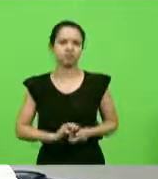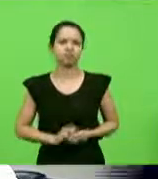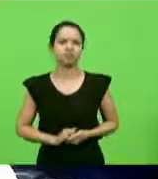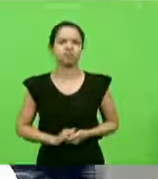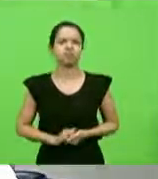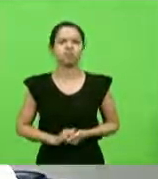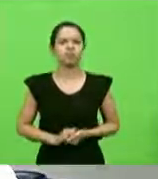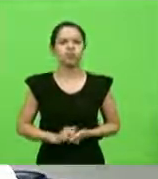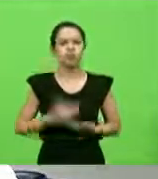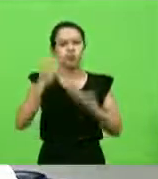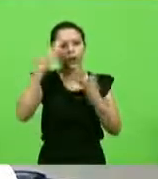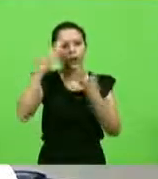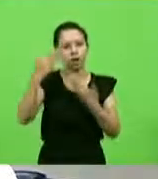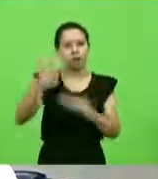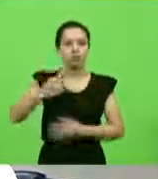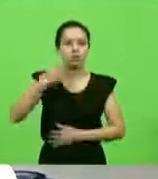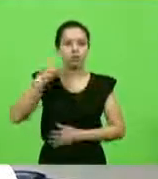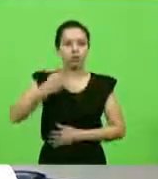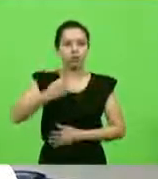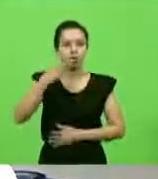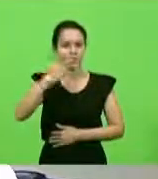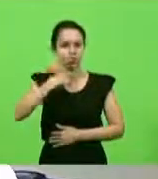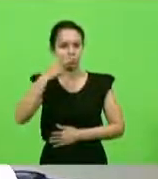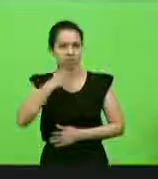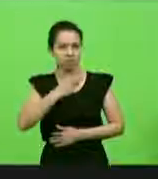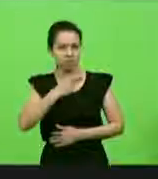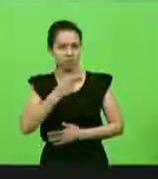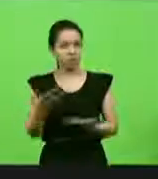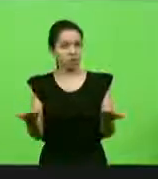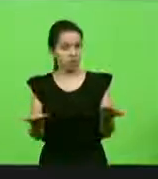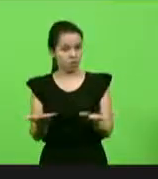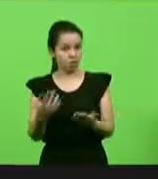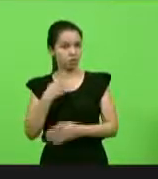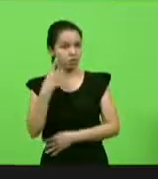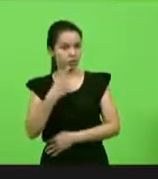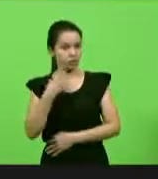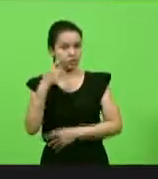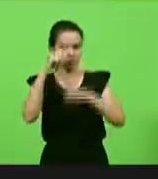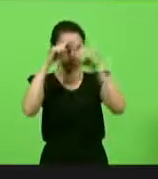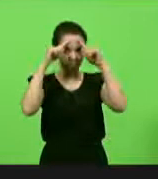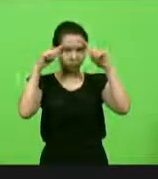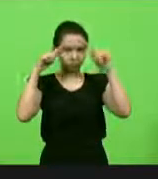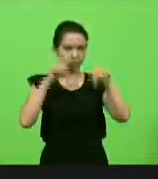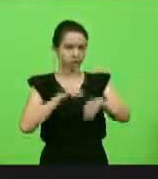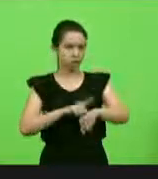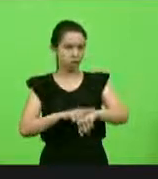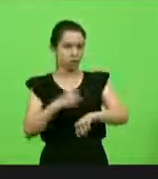Kennedy. Partido dos Trabalhadores, Neudice Sareta, por 10 minutos, deputado.